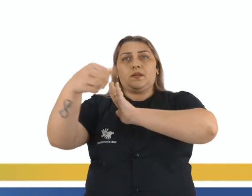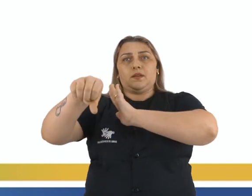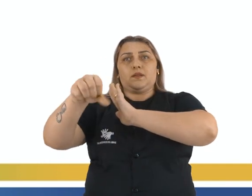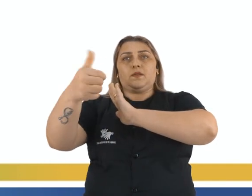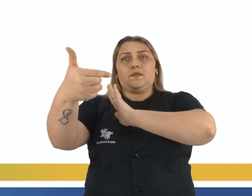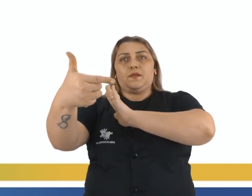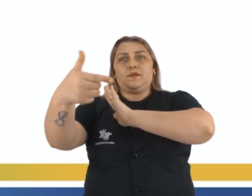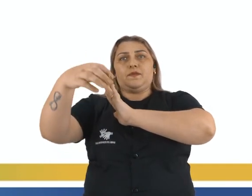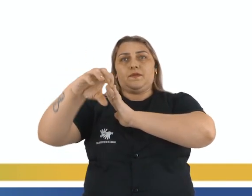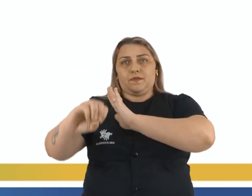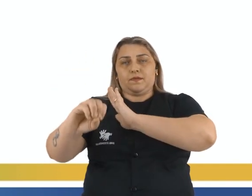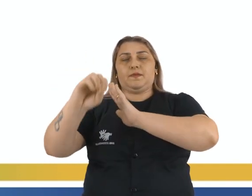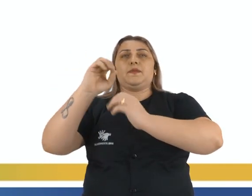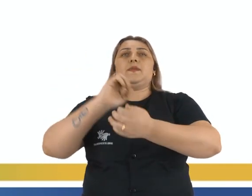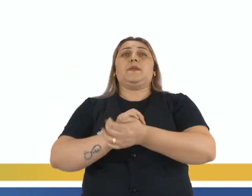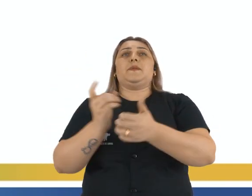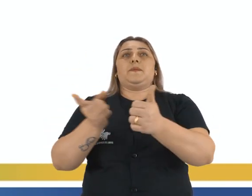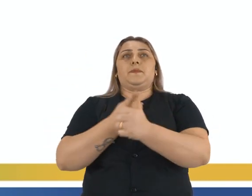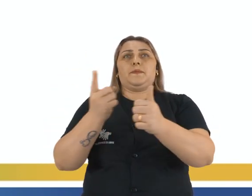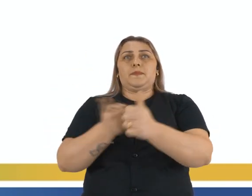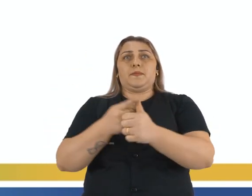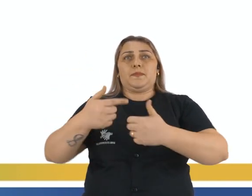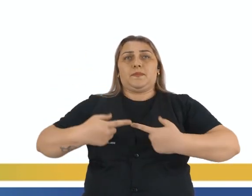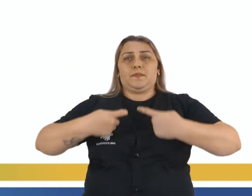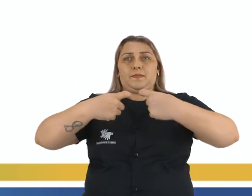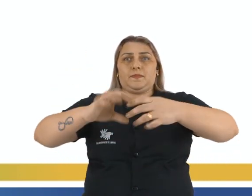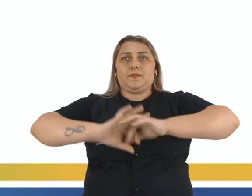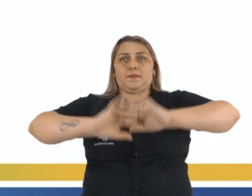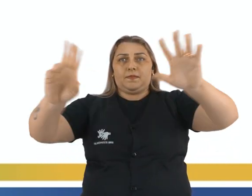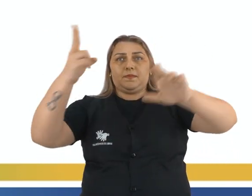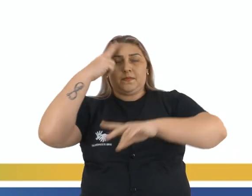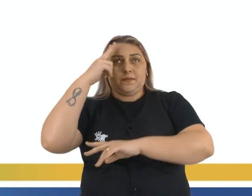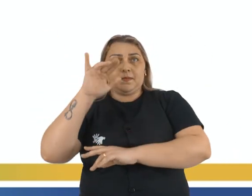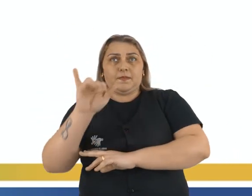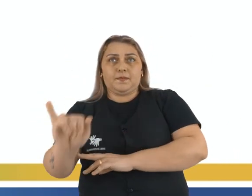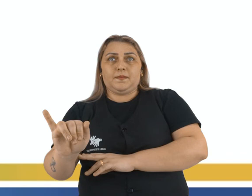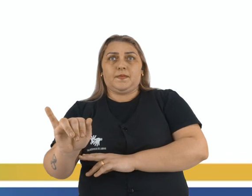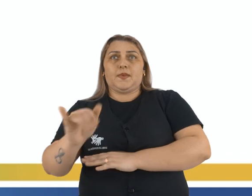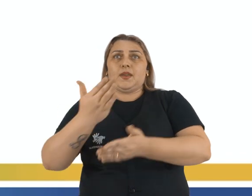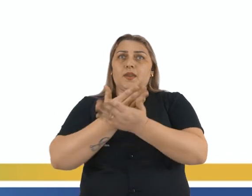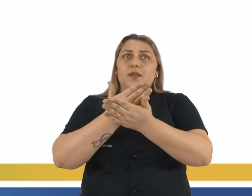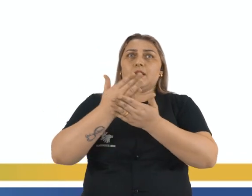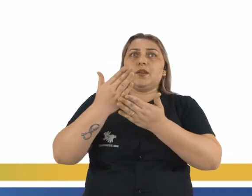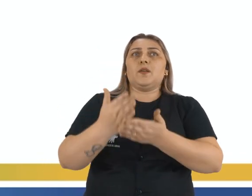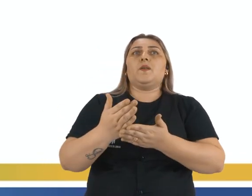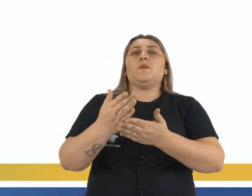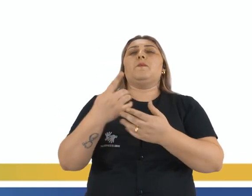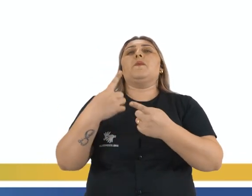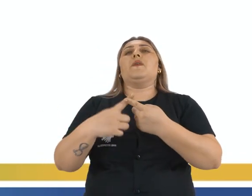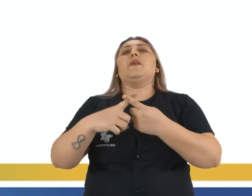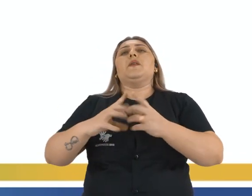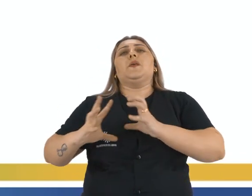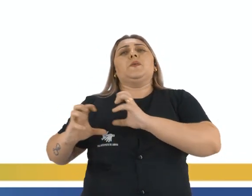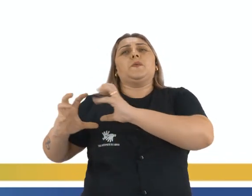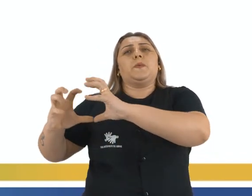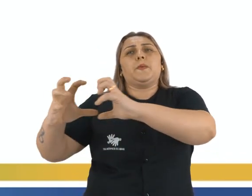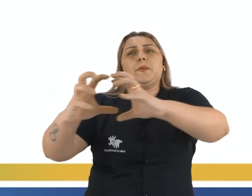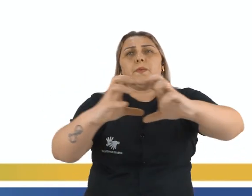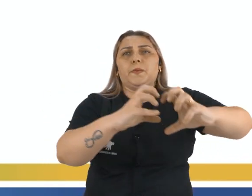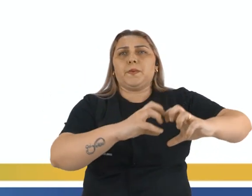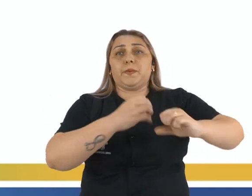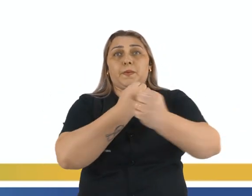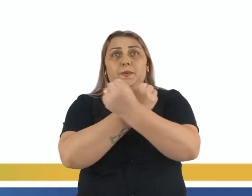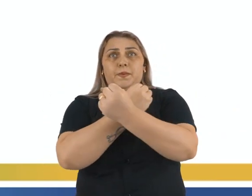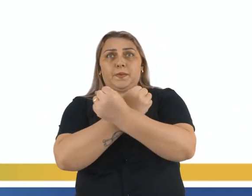XX. Primeiro, a guerra de independência do Haiti iniciou com uma ampla rebelião de